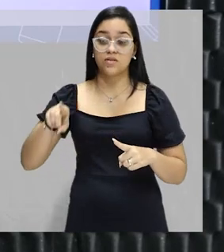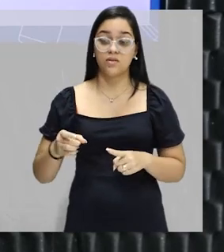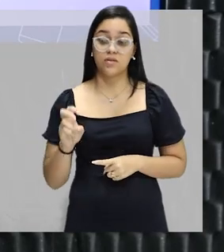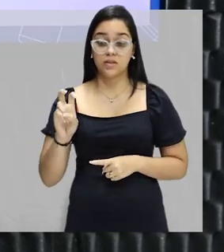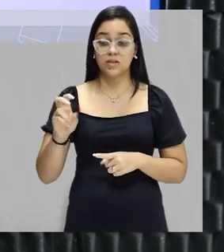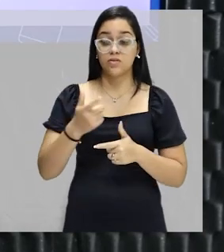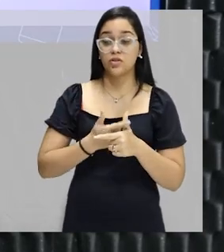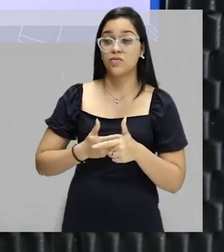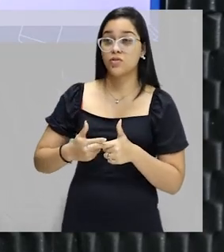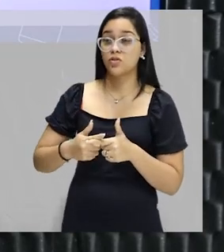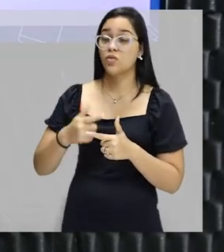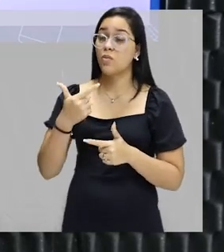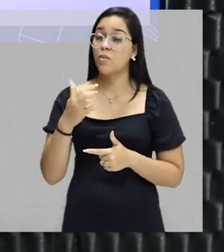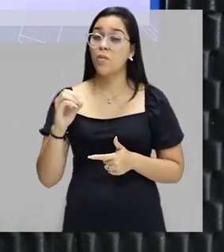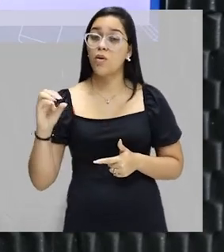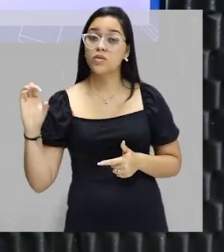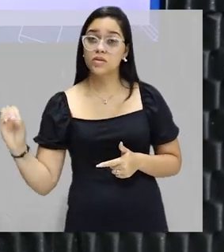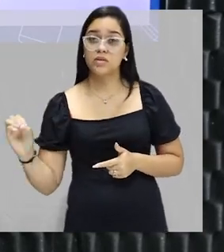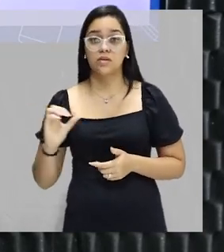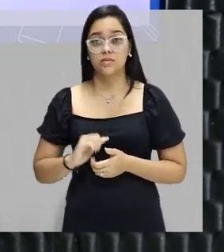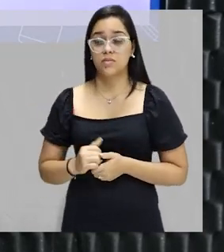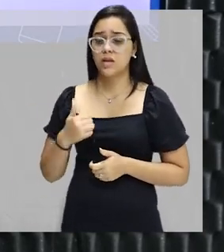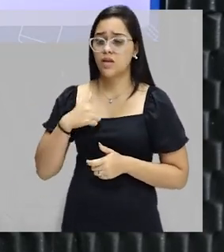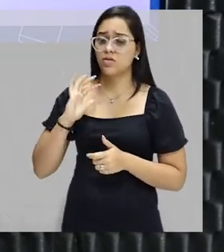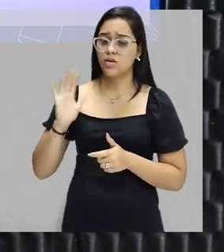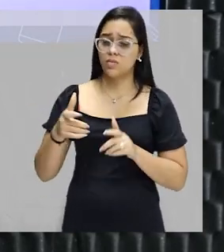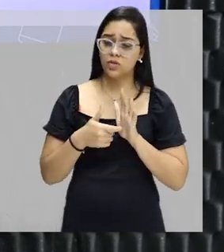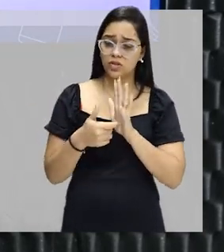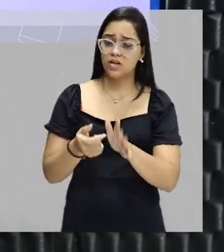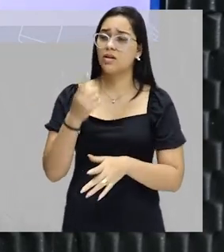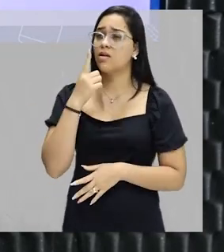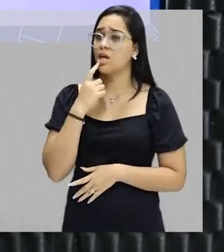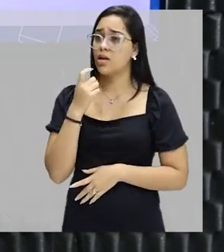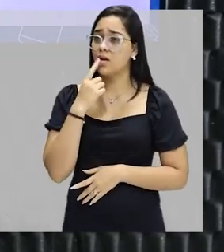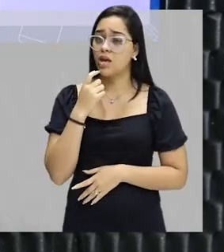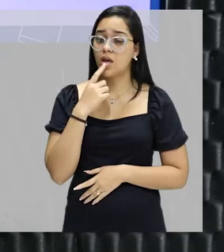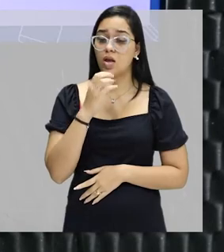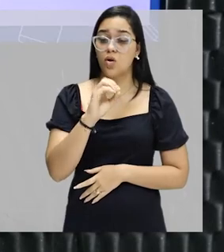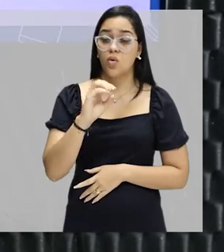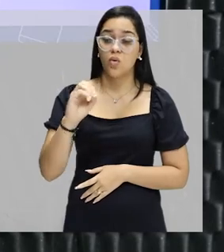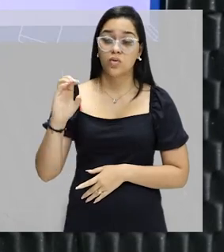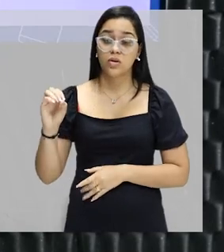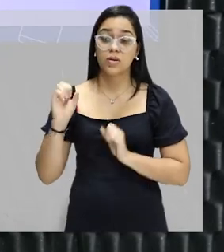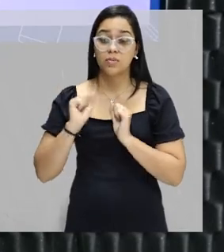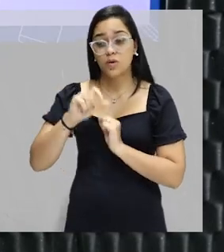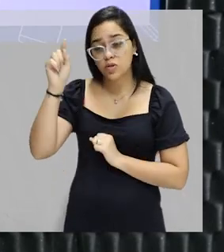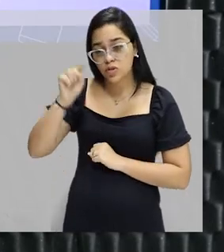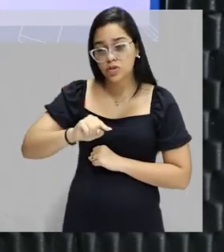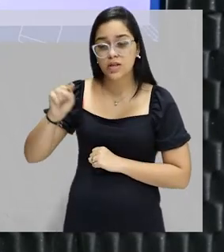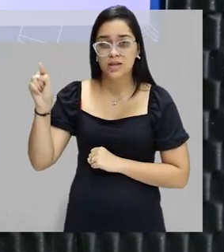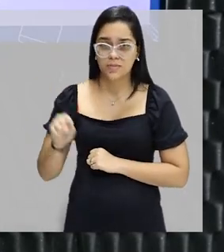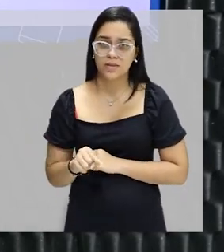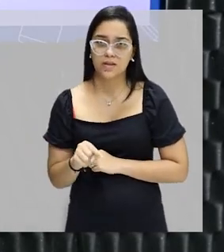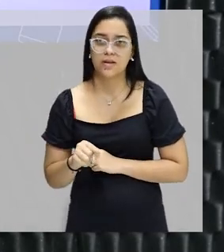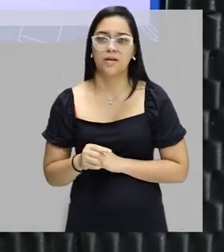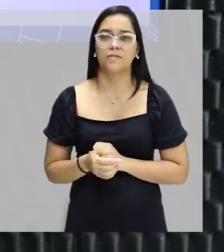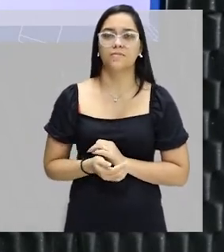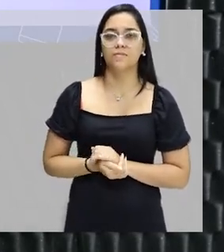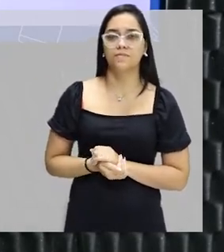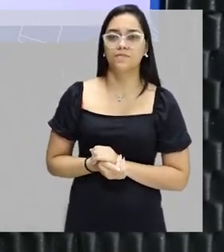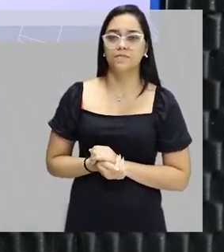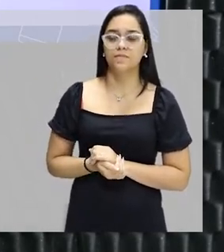dividido por 100. Eu destaquei em vermelho aqueles zeros que nós podemos eliminar, podemos cortar,